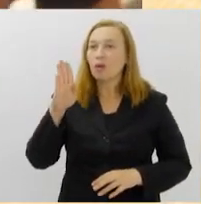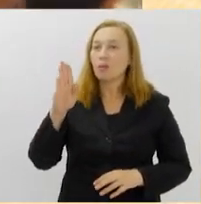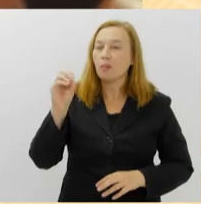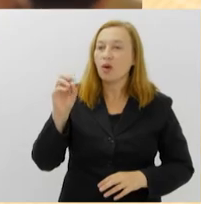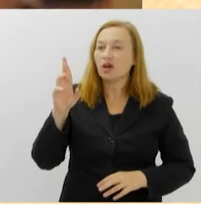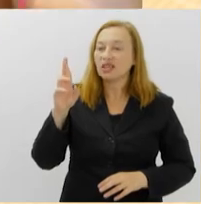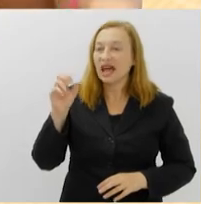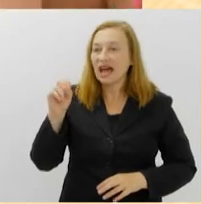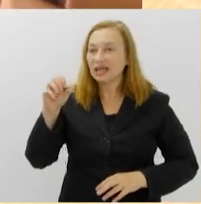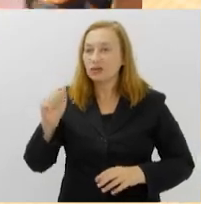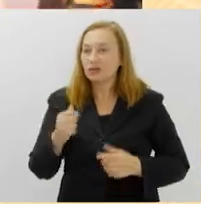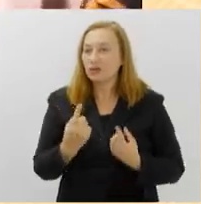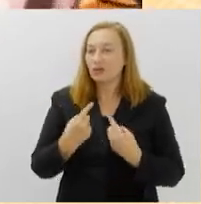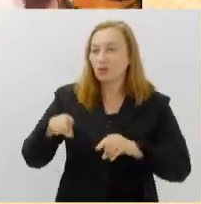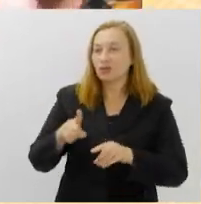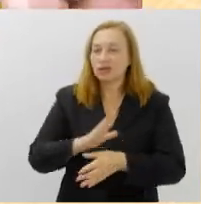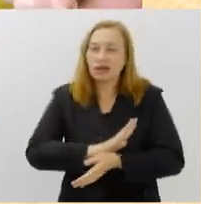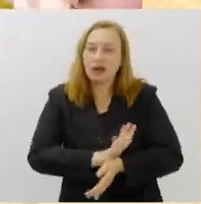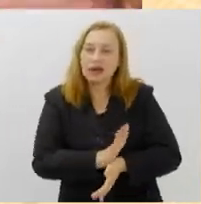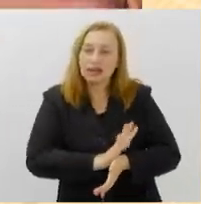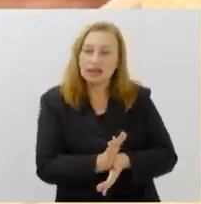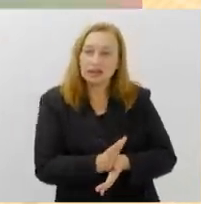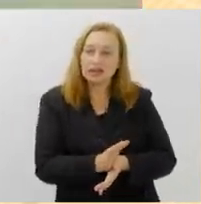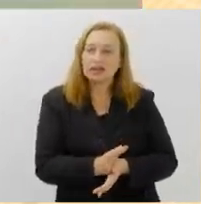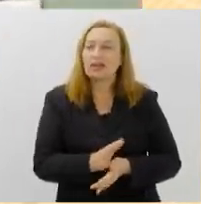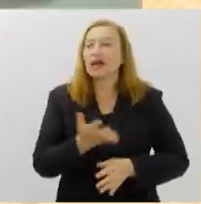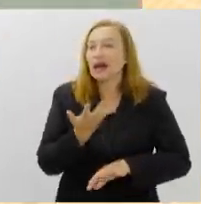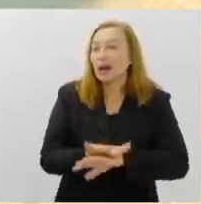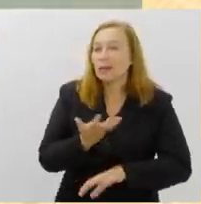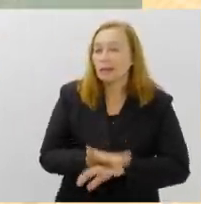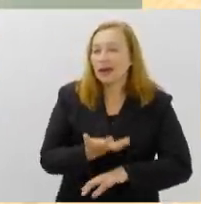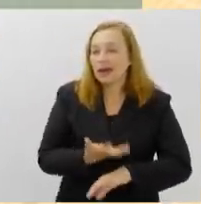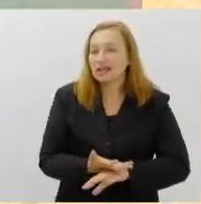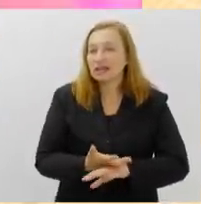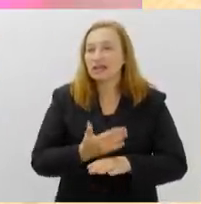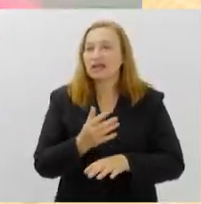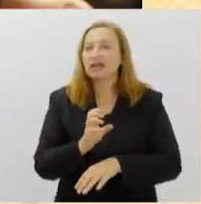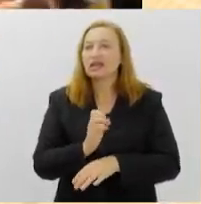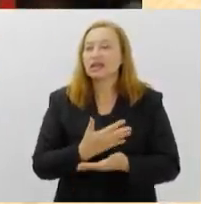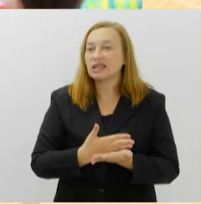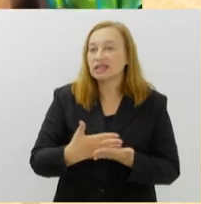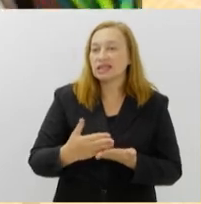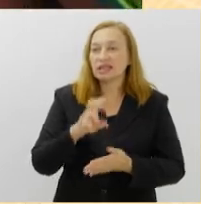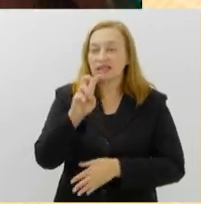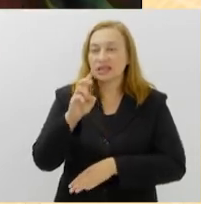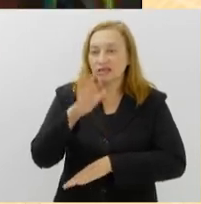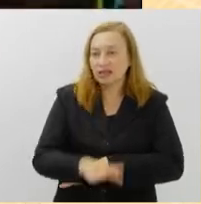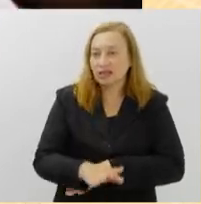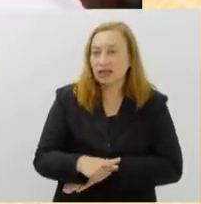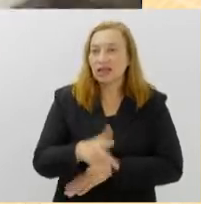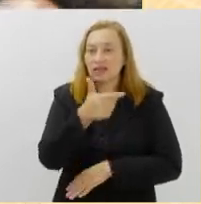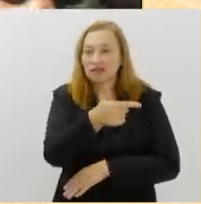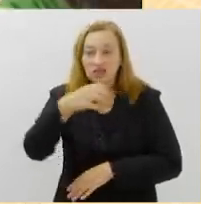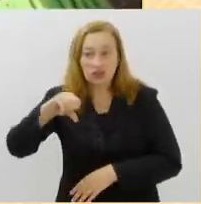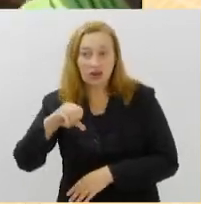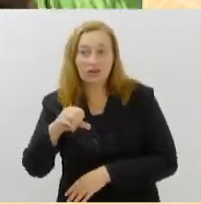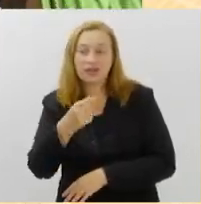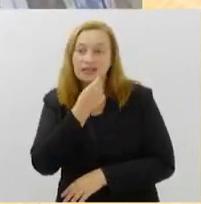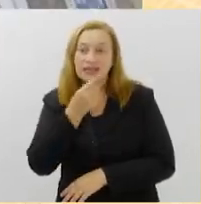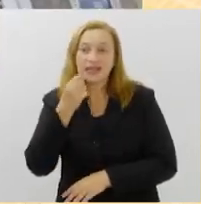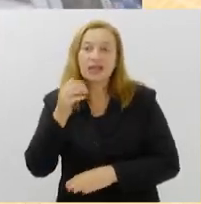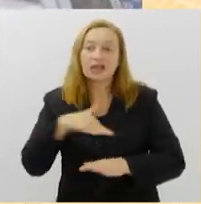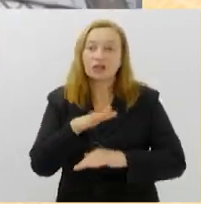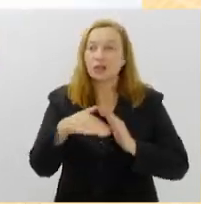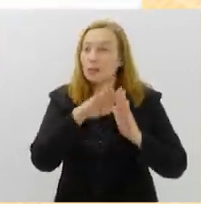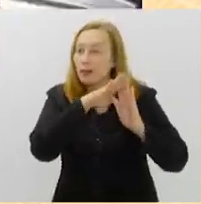percussão. A Lavagem da Praça da Harmonia começa às 5 horas da tarde, no domingo, 29 de setembro. Toda a programação